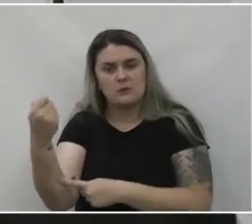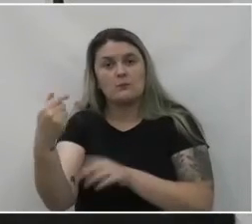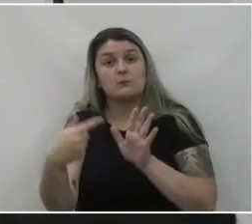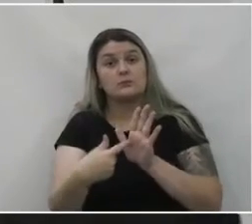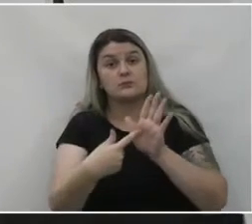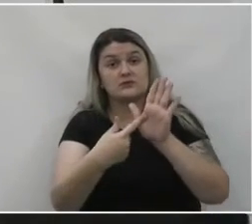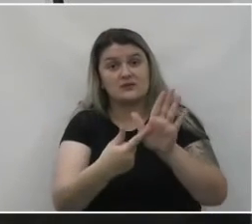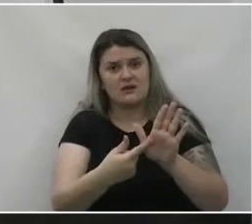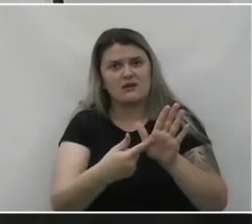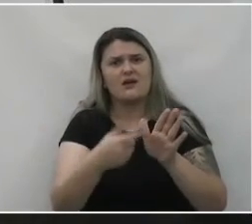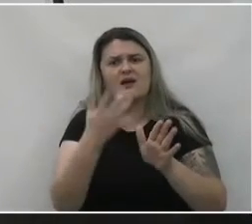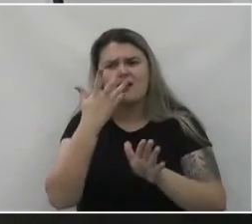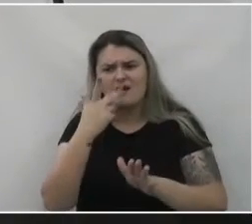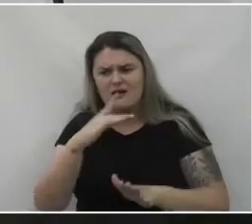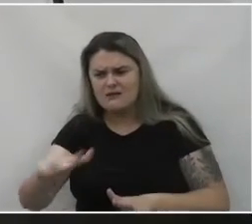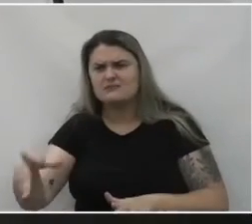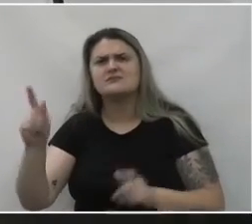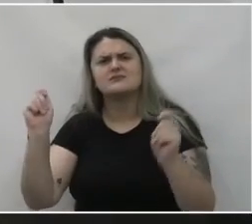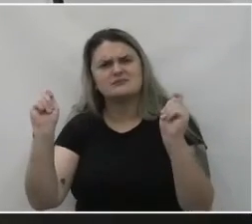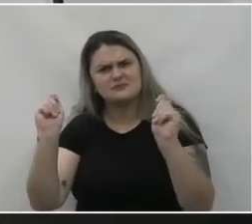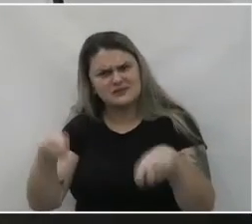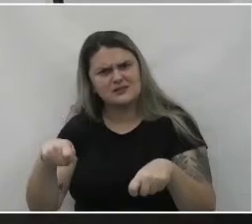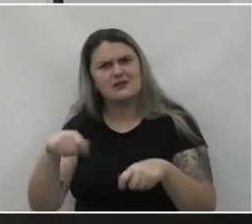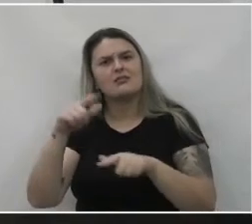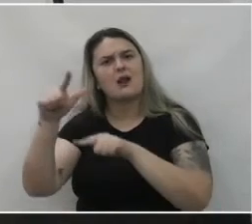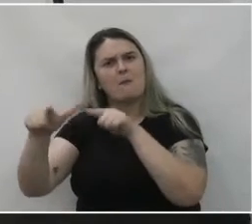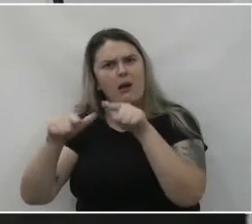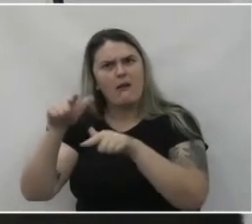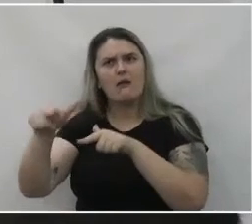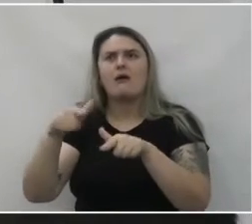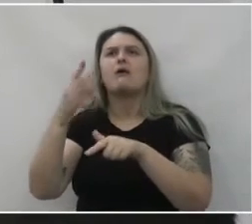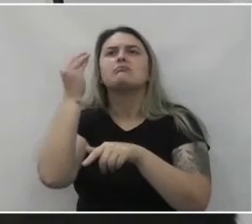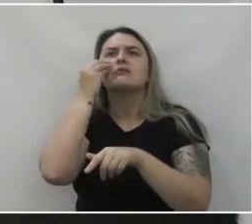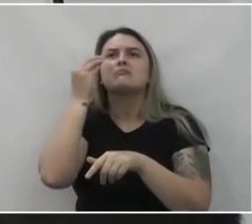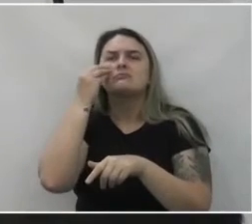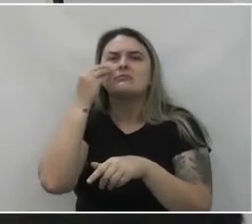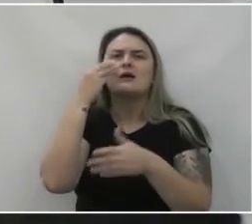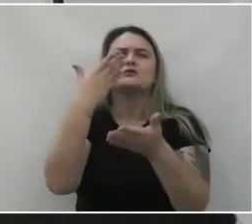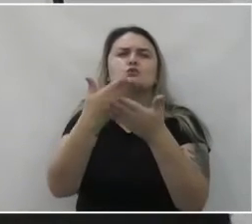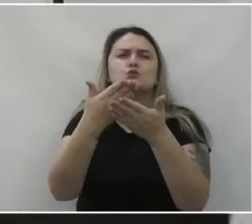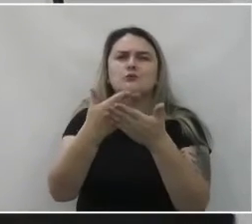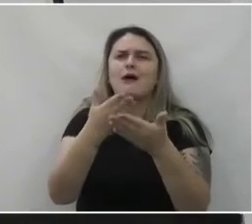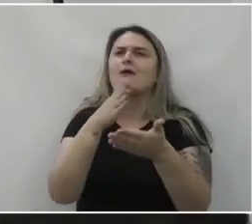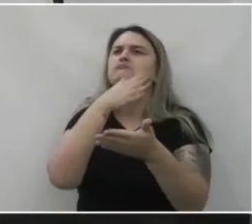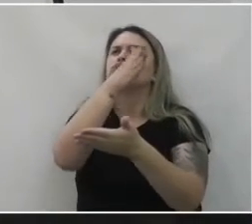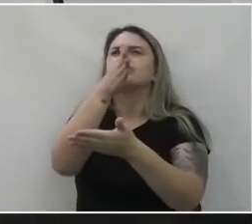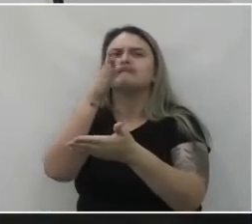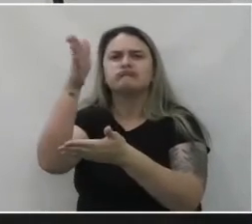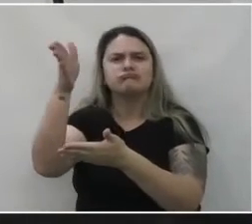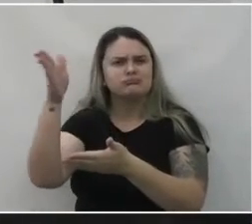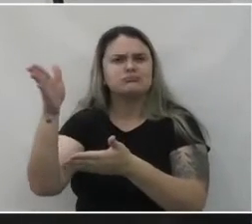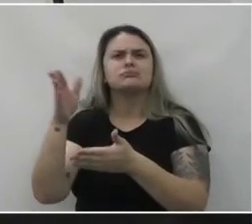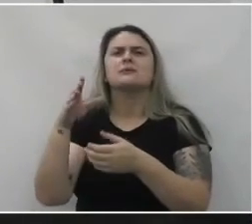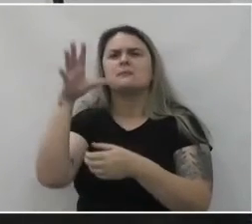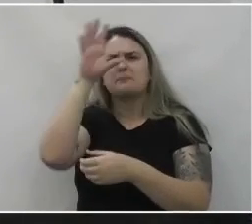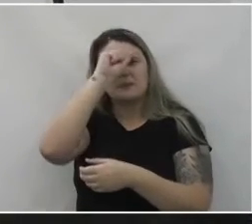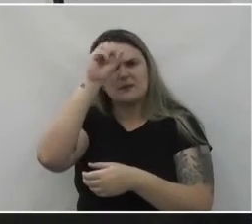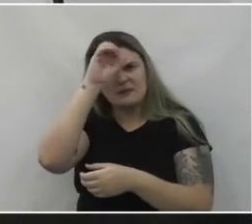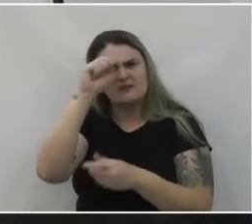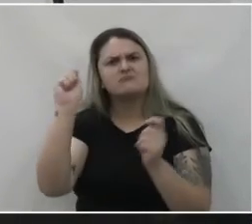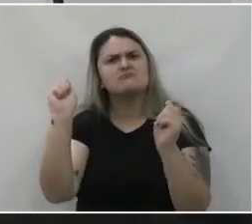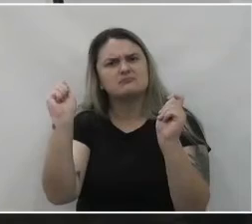mostrar que eles são capazes, sim, de estar no mercado de trabalho, que eles são capazes, sim, de ir para a escola e de aprender.